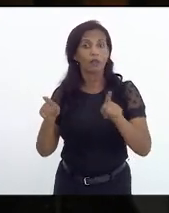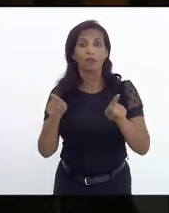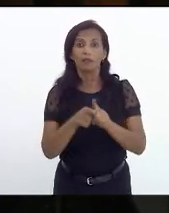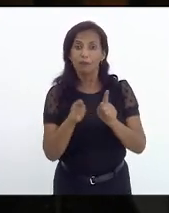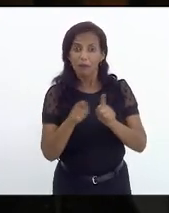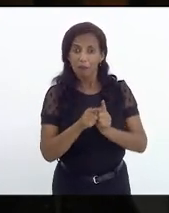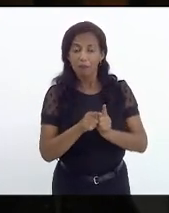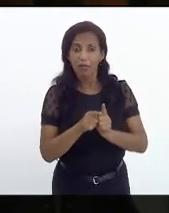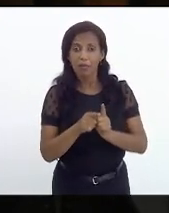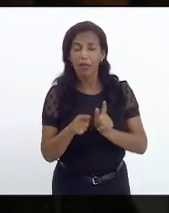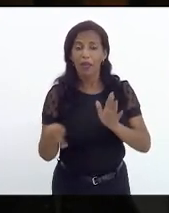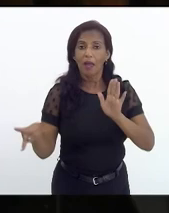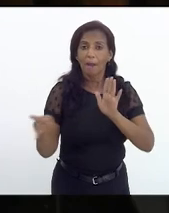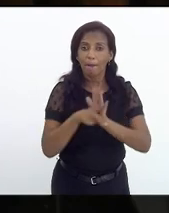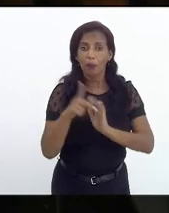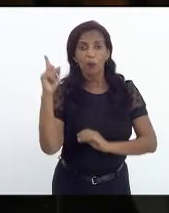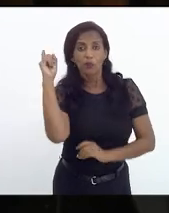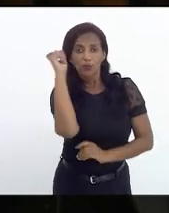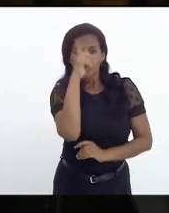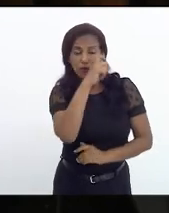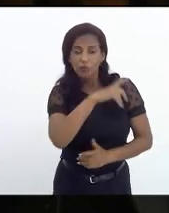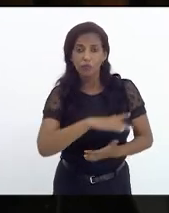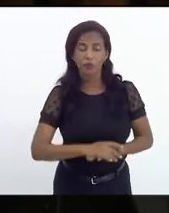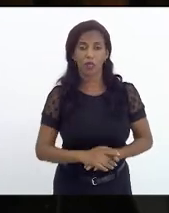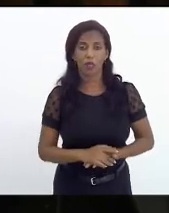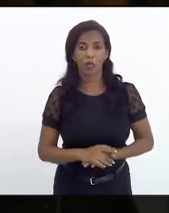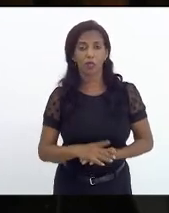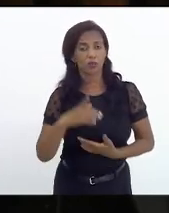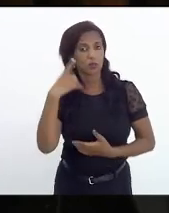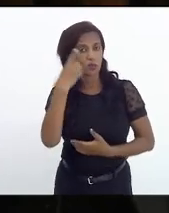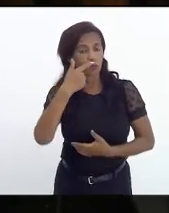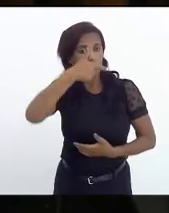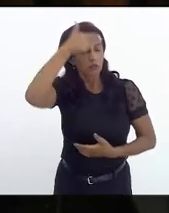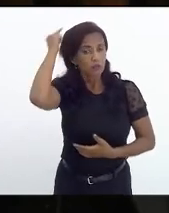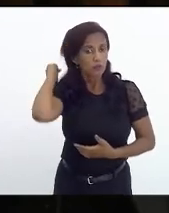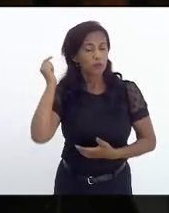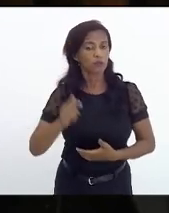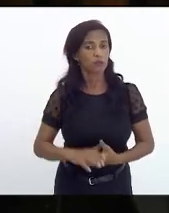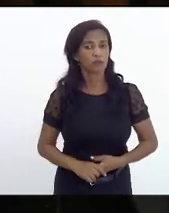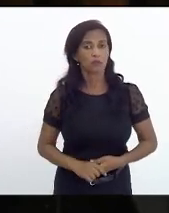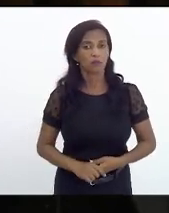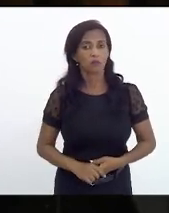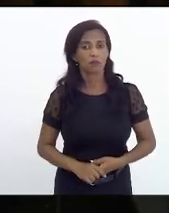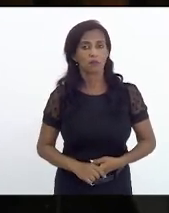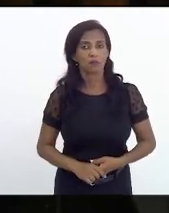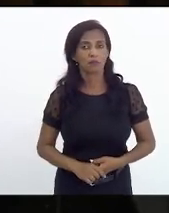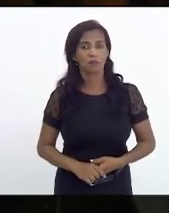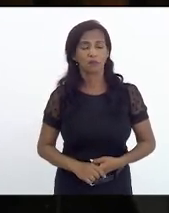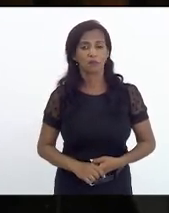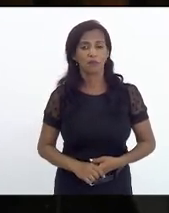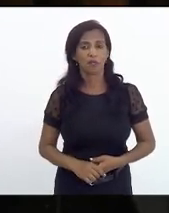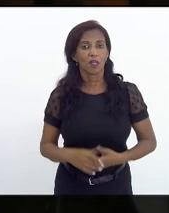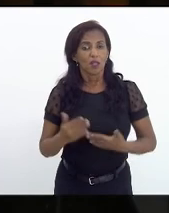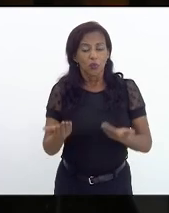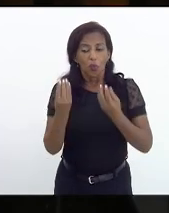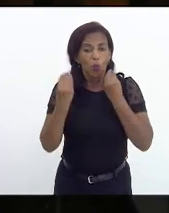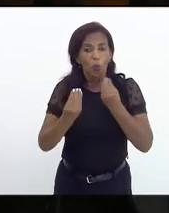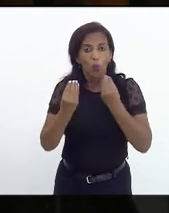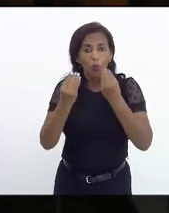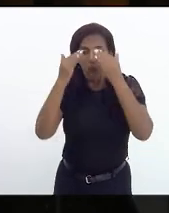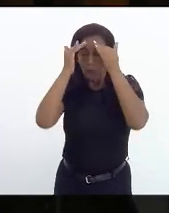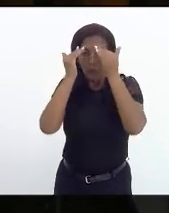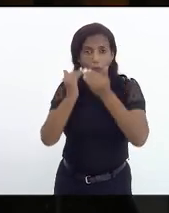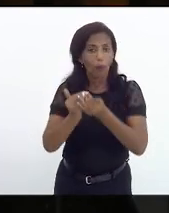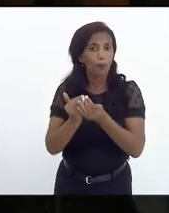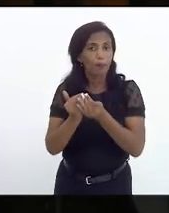a própria dificuldade deputado Luiz Paulo de de cumprir as medidas